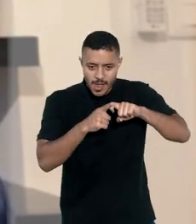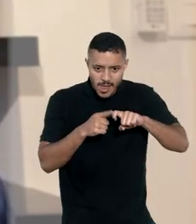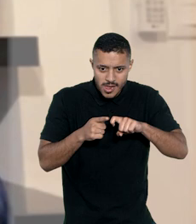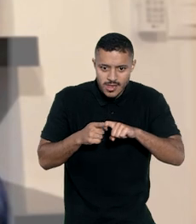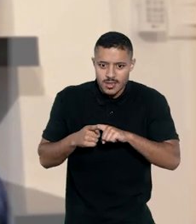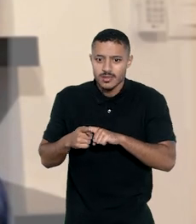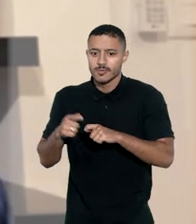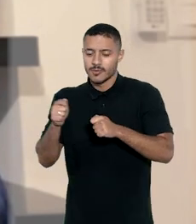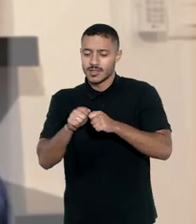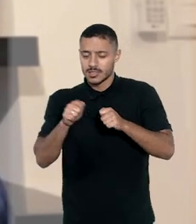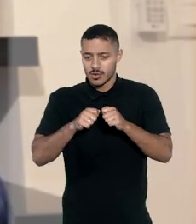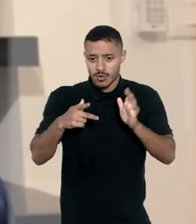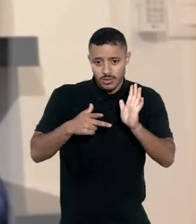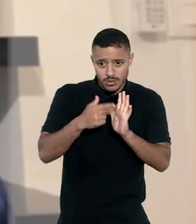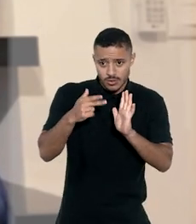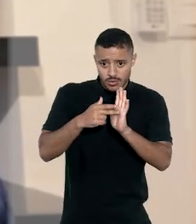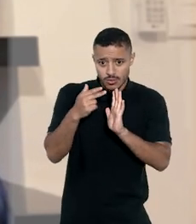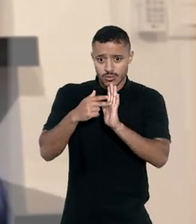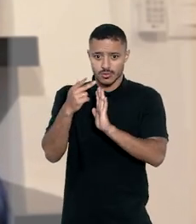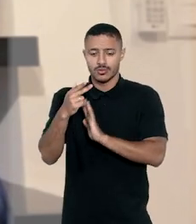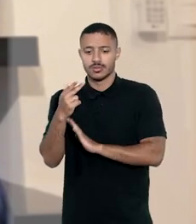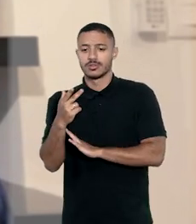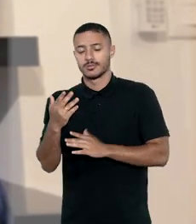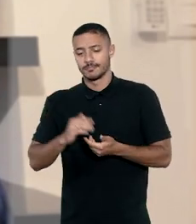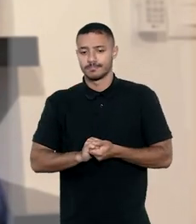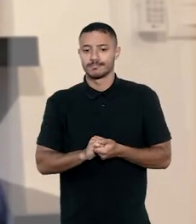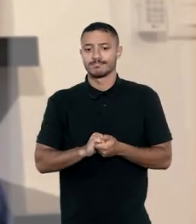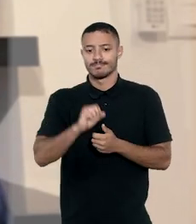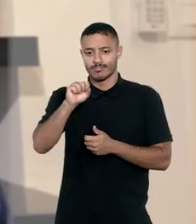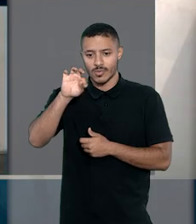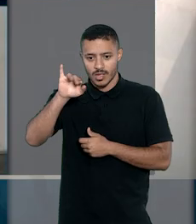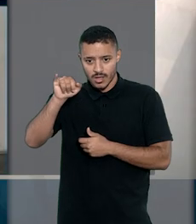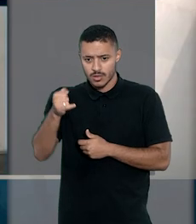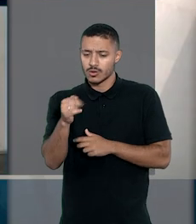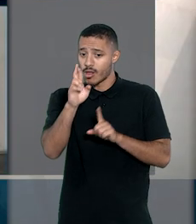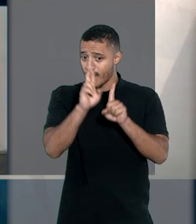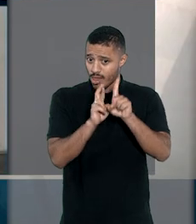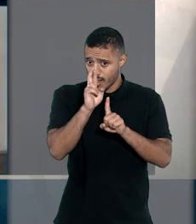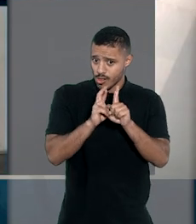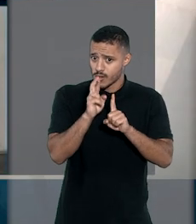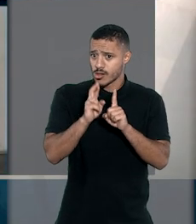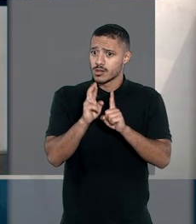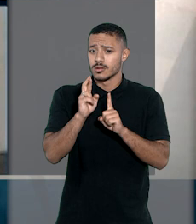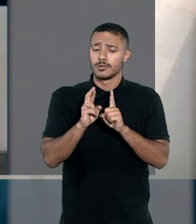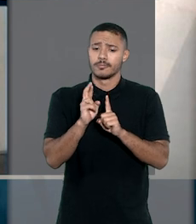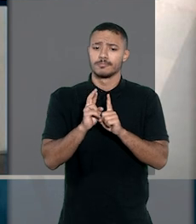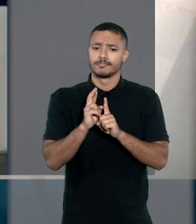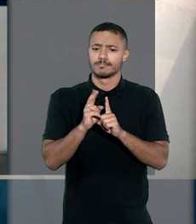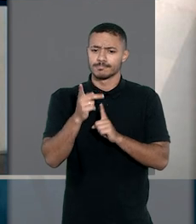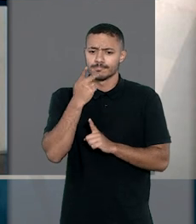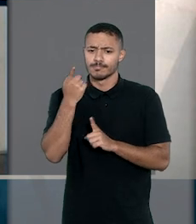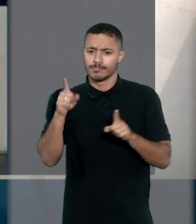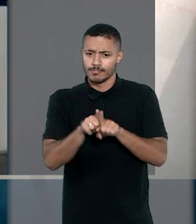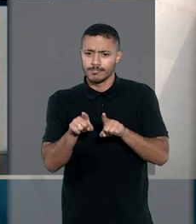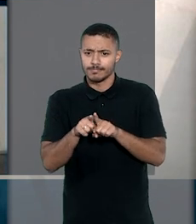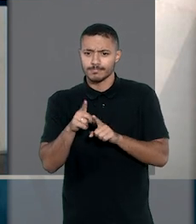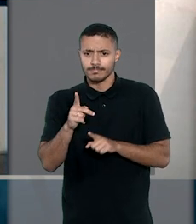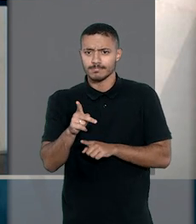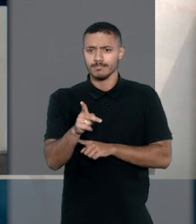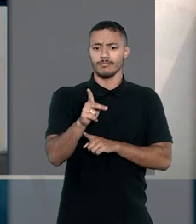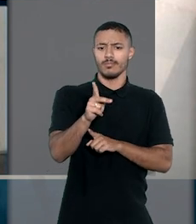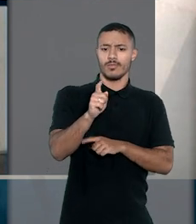que tem seus honorários para fazer uma cirurgia e assim sucessivamente. No STJ, a relatora ministra Nancy Andrigui